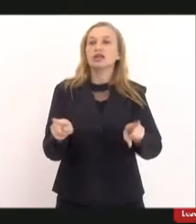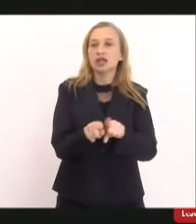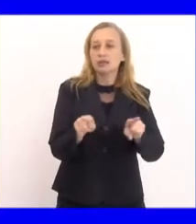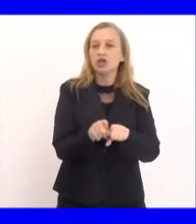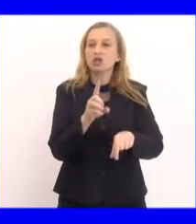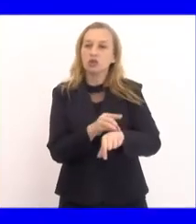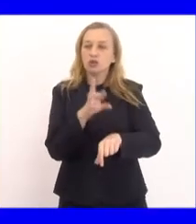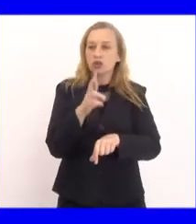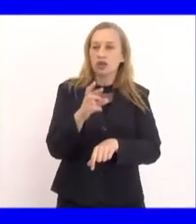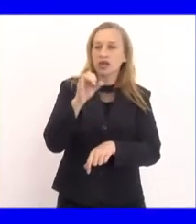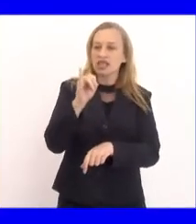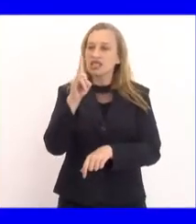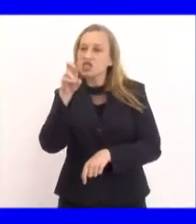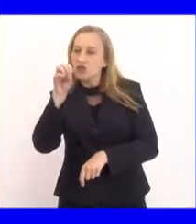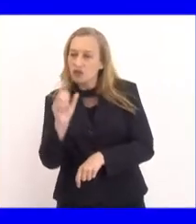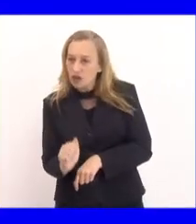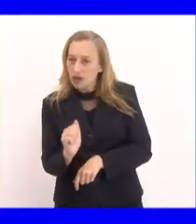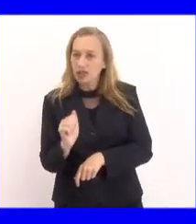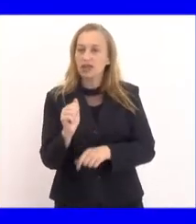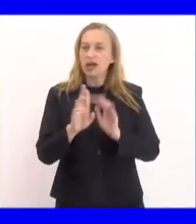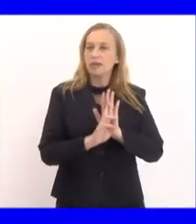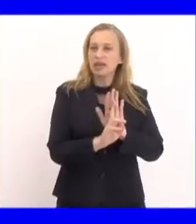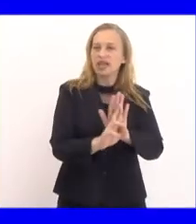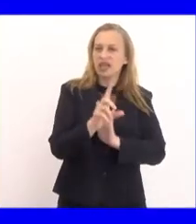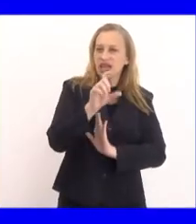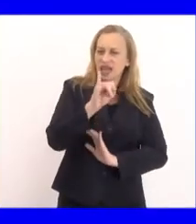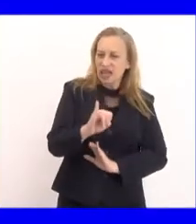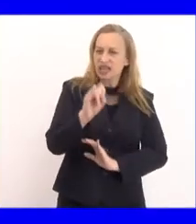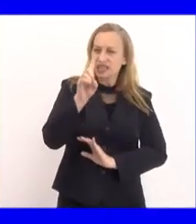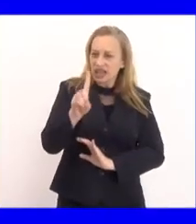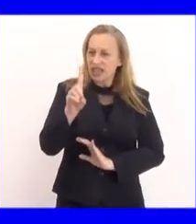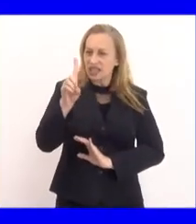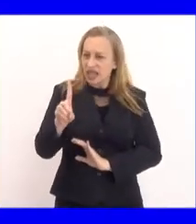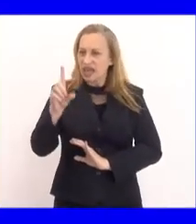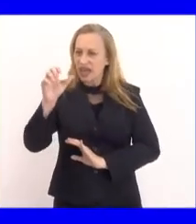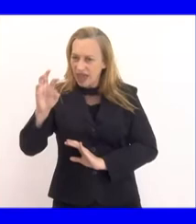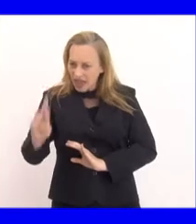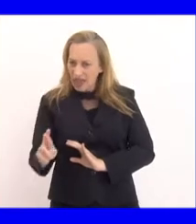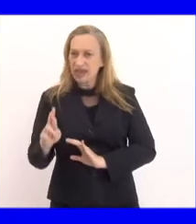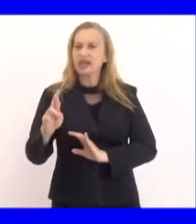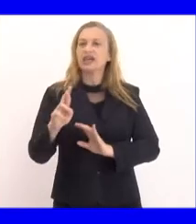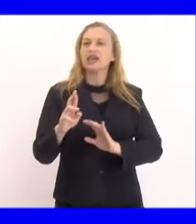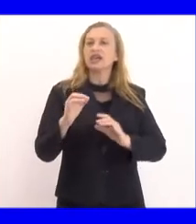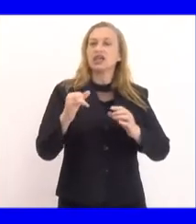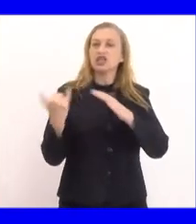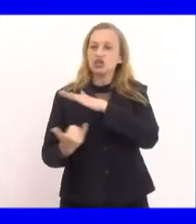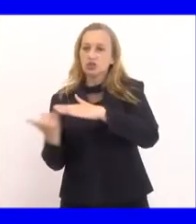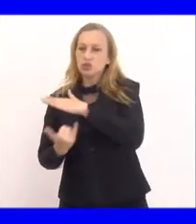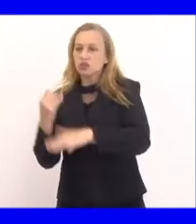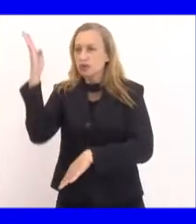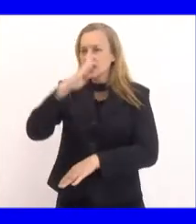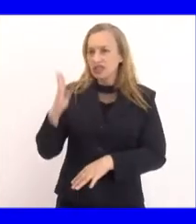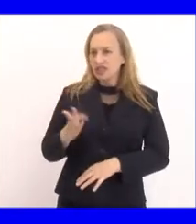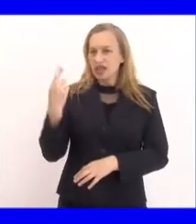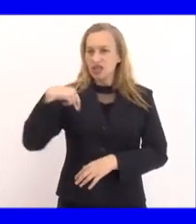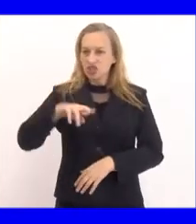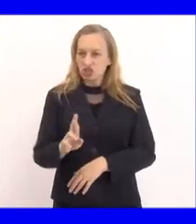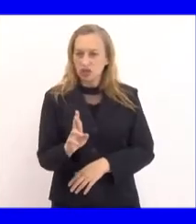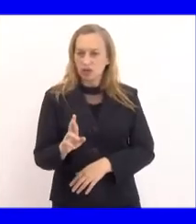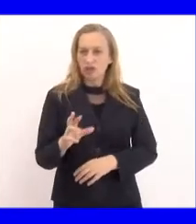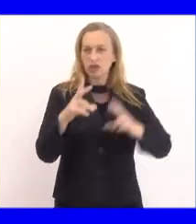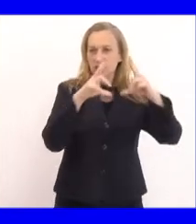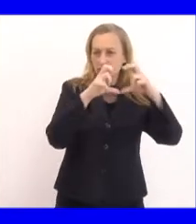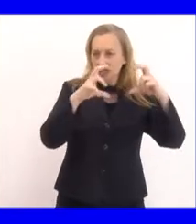Silvana Neckl, representando o IBDR, Instituto Brasileiro de Direito e Religião, advogada da UAB Santa Catarina.